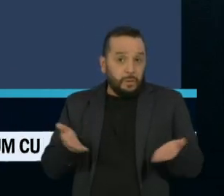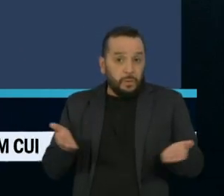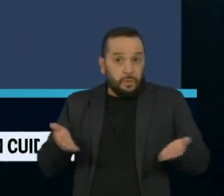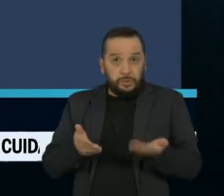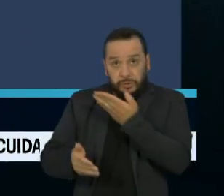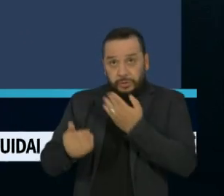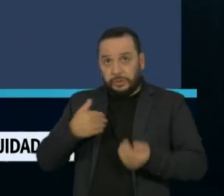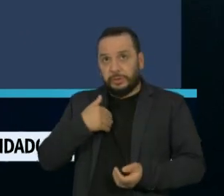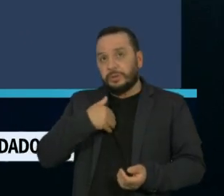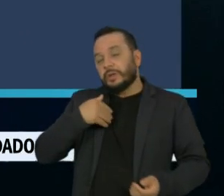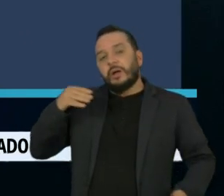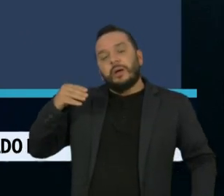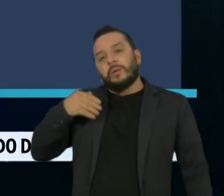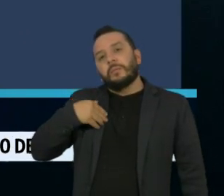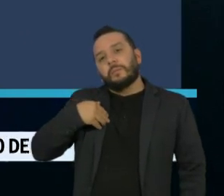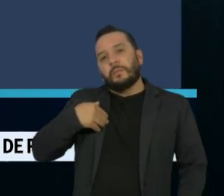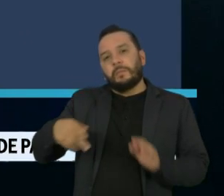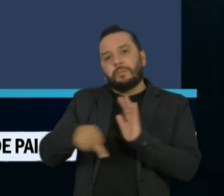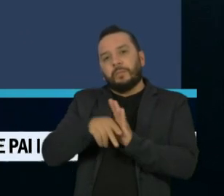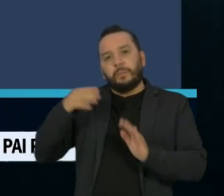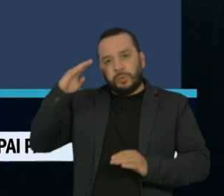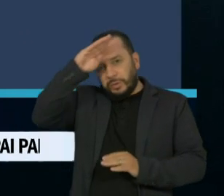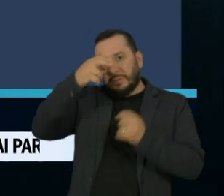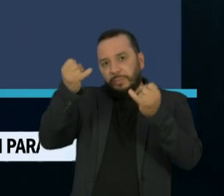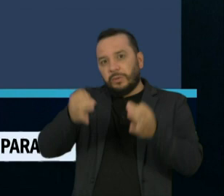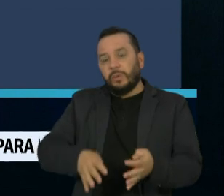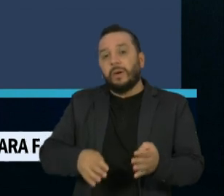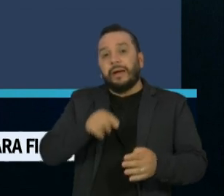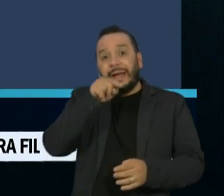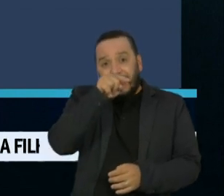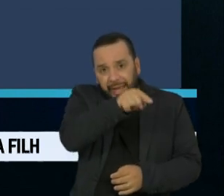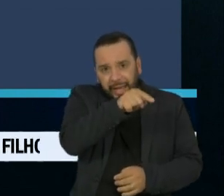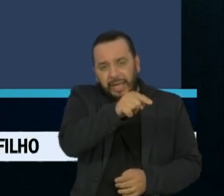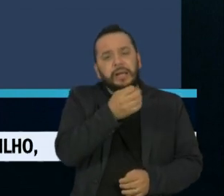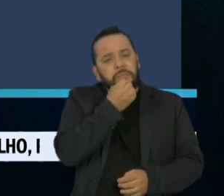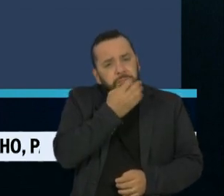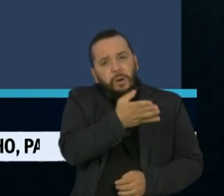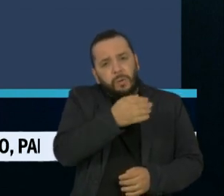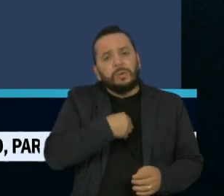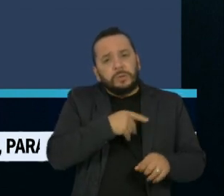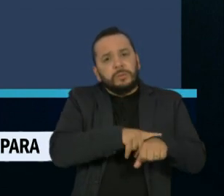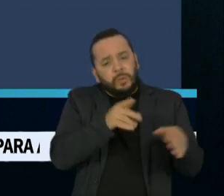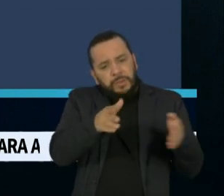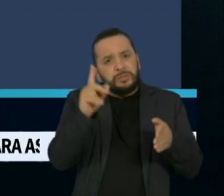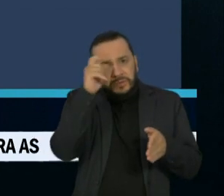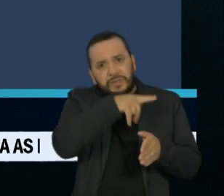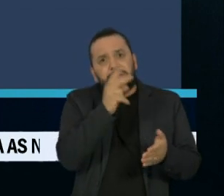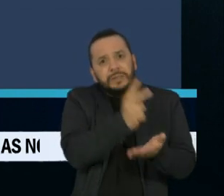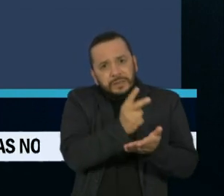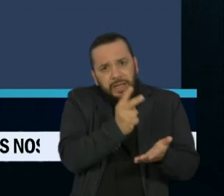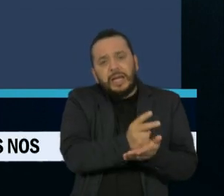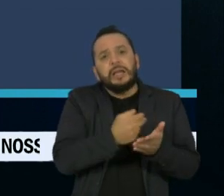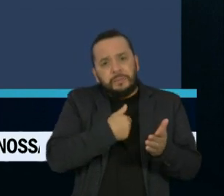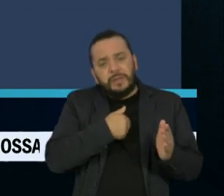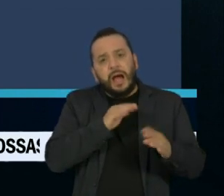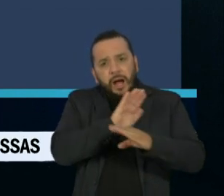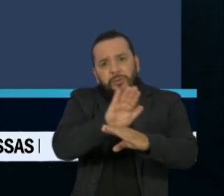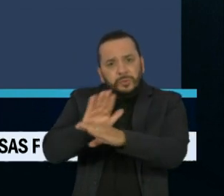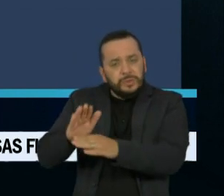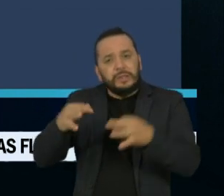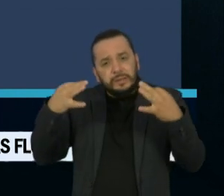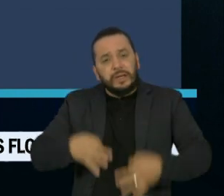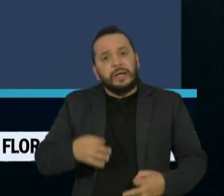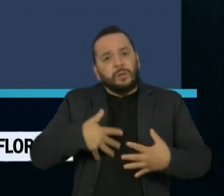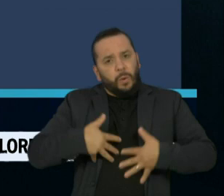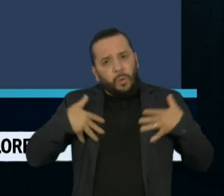Pazuello é um predestinado e nos momentos difíceis está sempre no lugar certo e ainda que o exército se orgulha